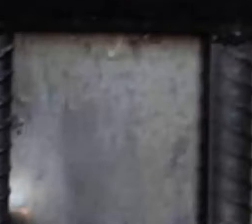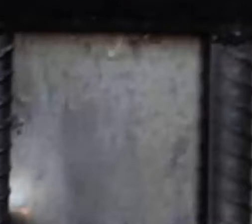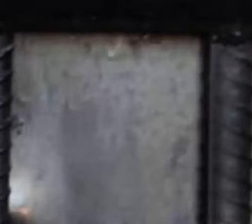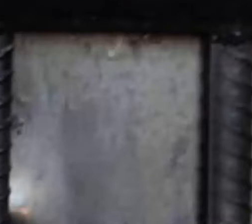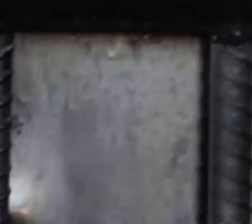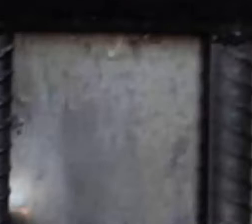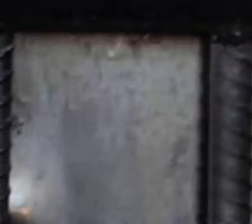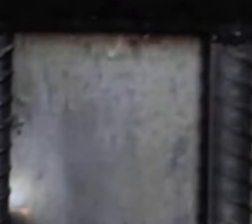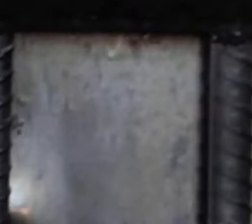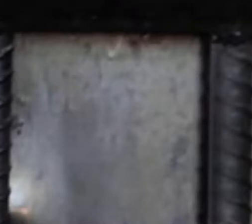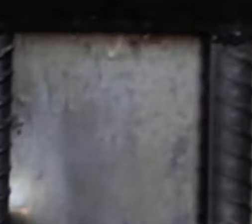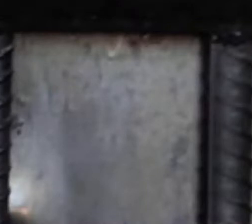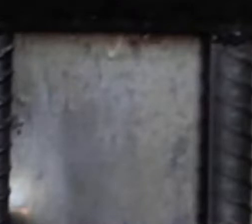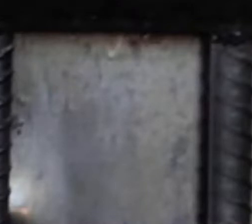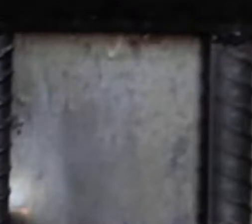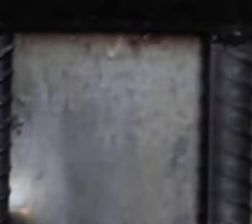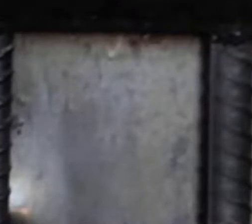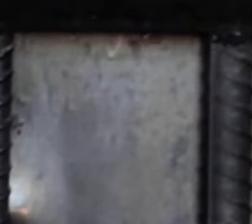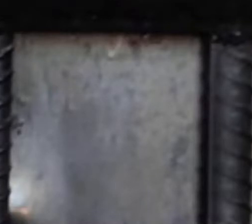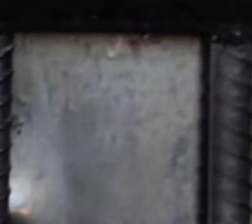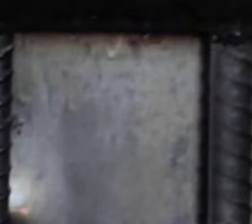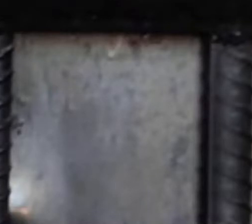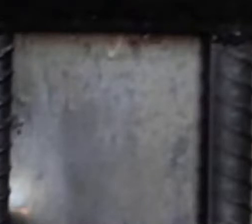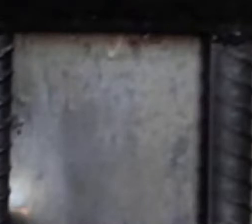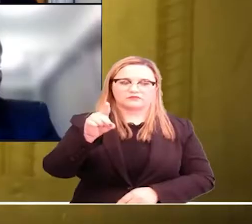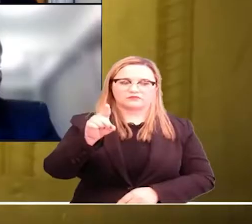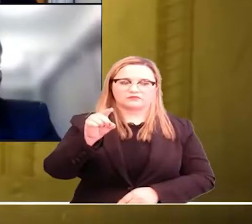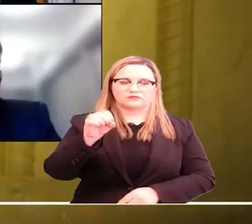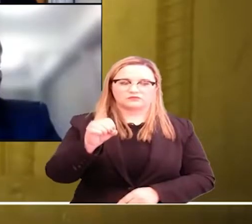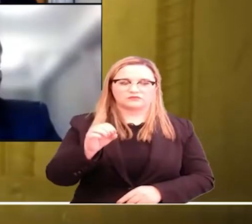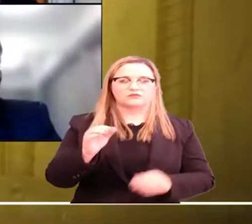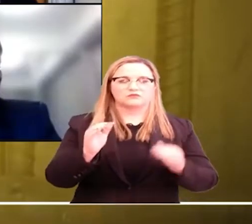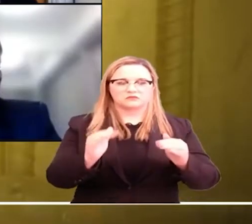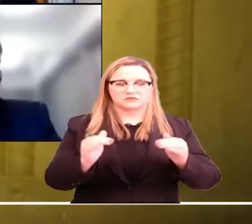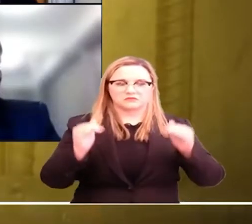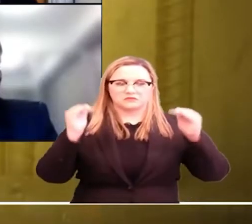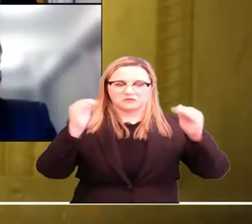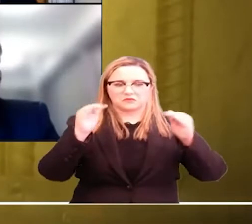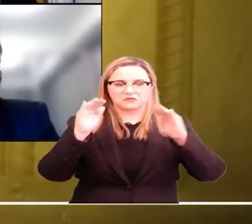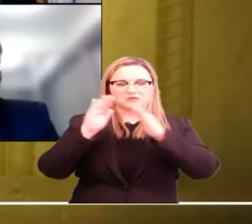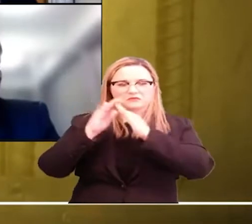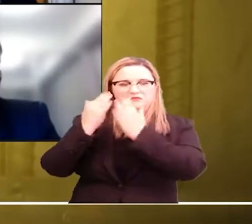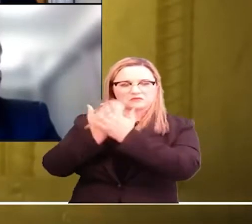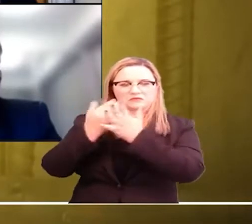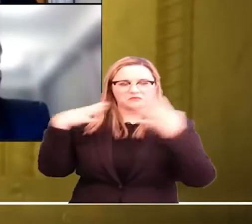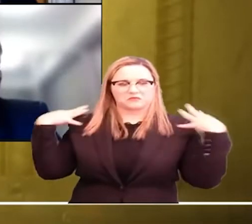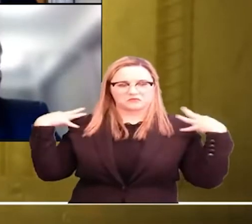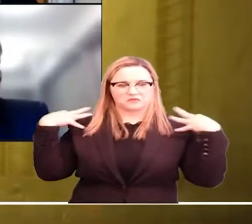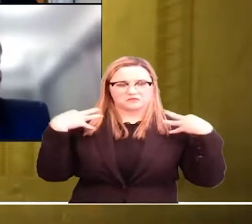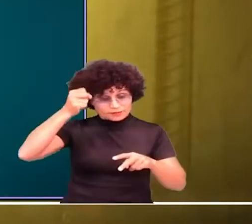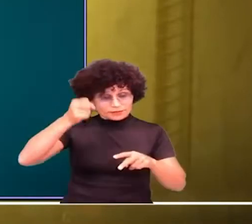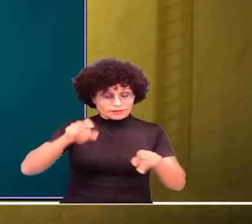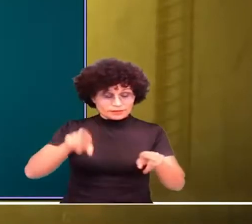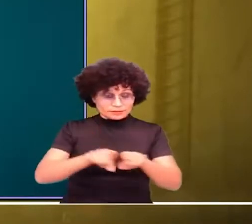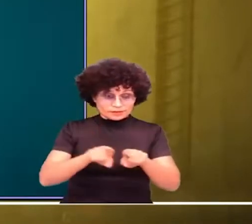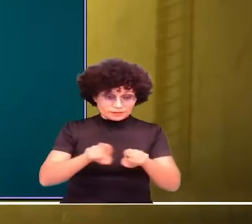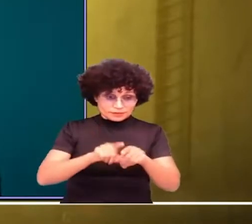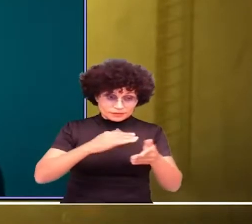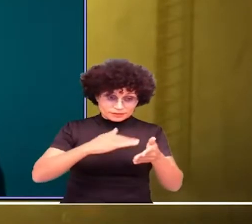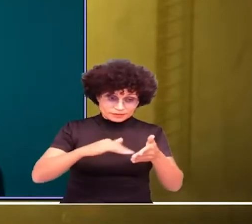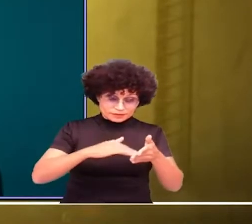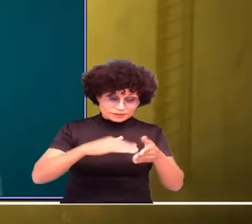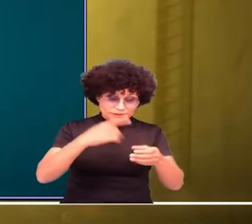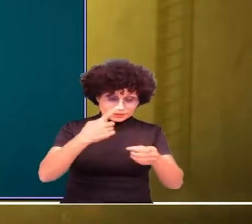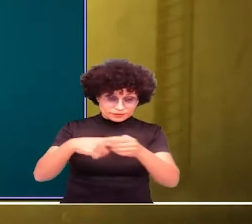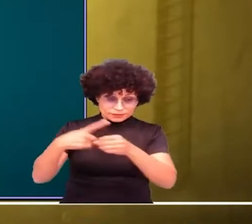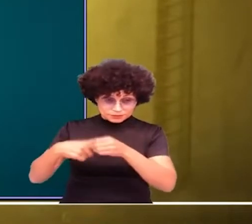Os impactos da pandemia no sistema prisional. Este foi o tema da audiência pública realizada virtualmente pela Corregedoria